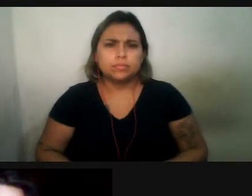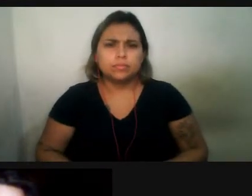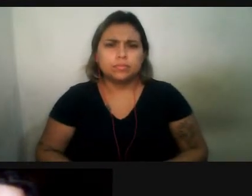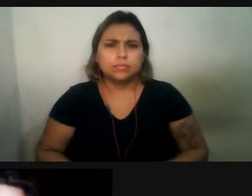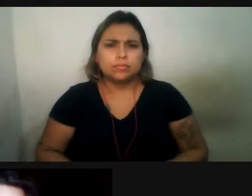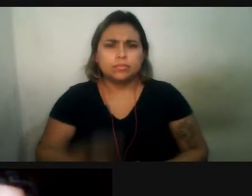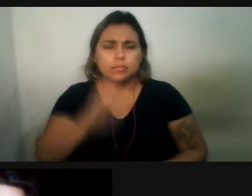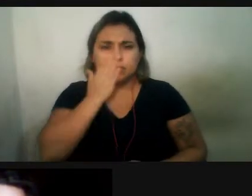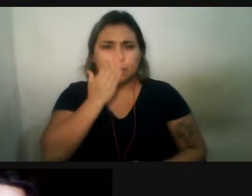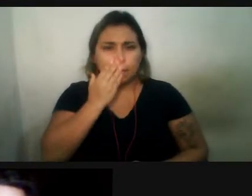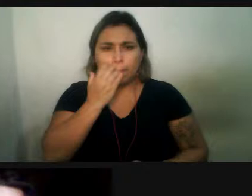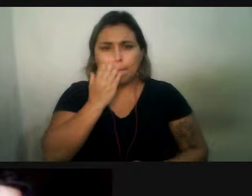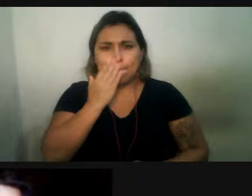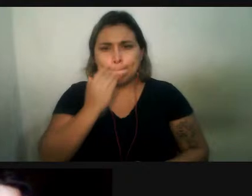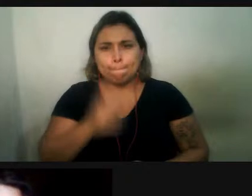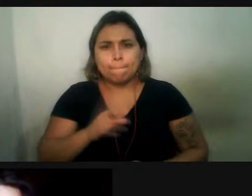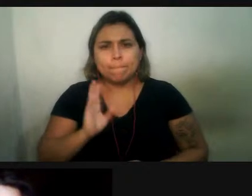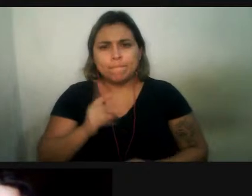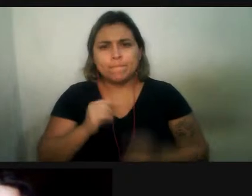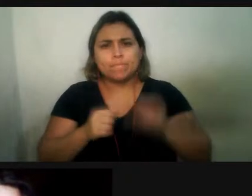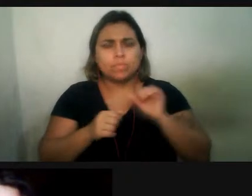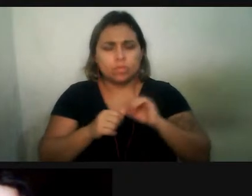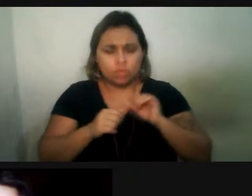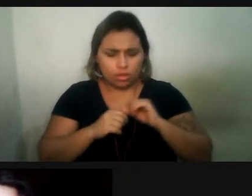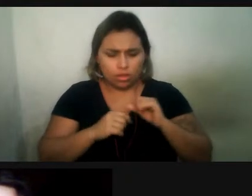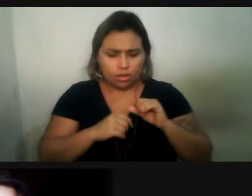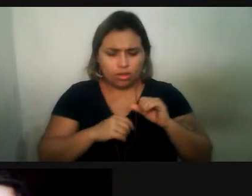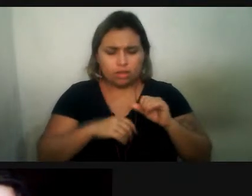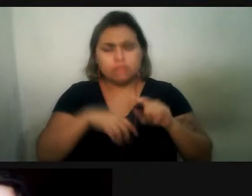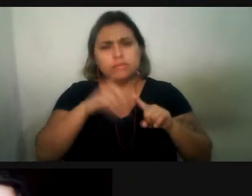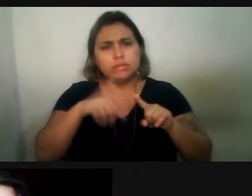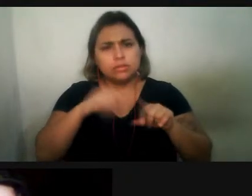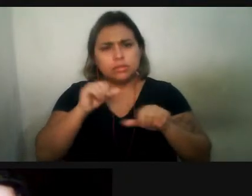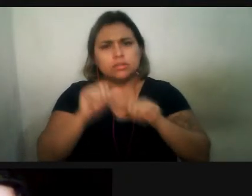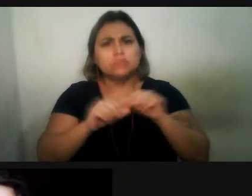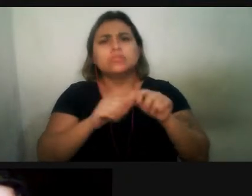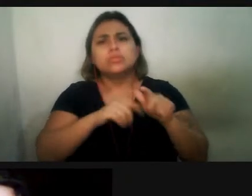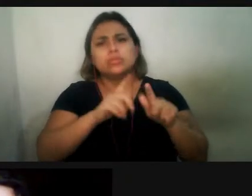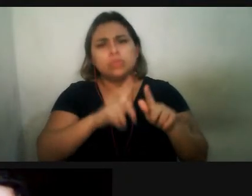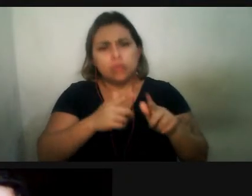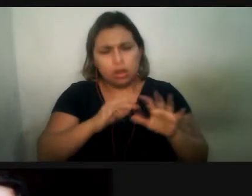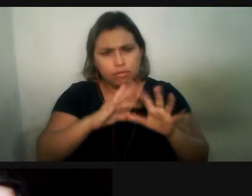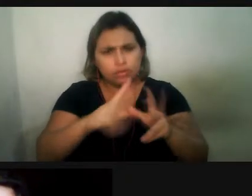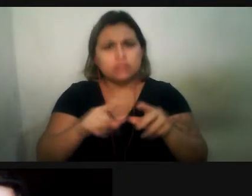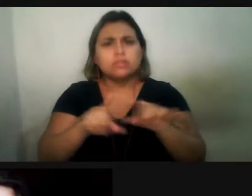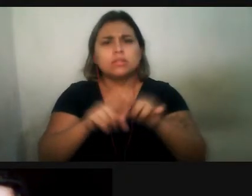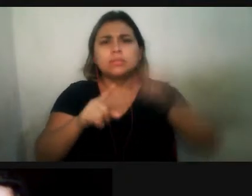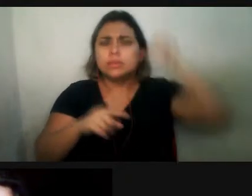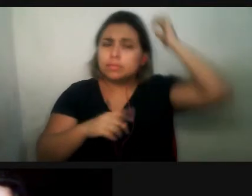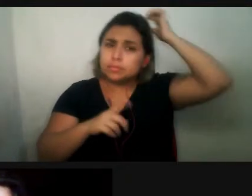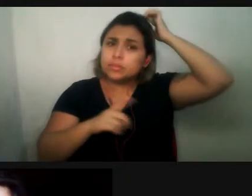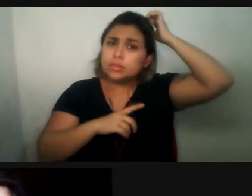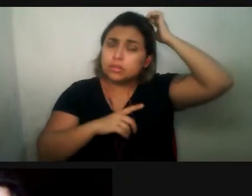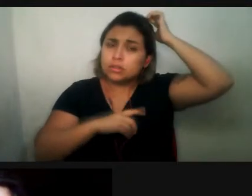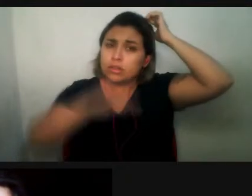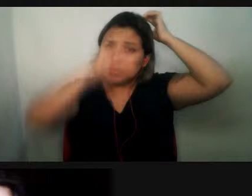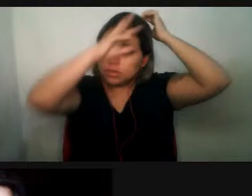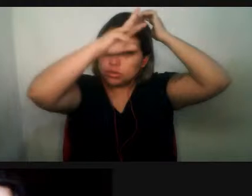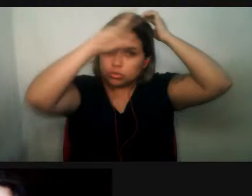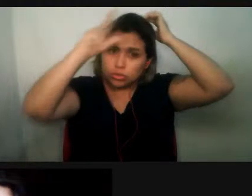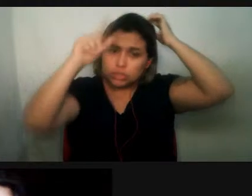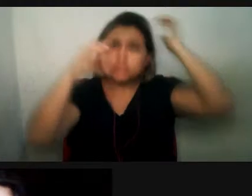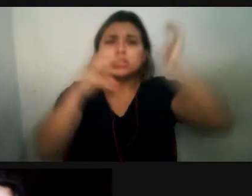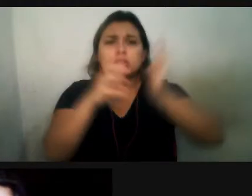variação geográfica, só que eu tenho poucas vocalizações da Amazônia mais central ali, algumas pessoas mandaram,